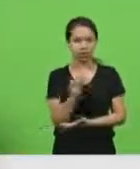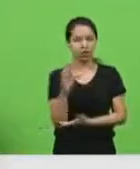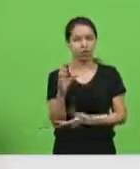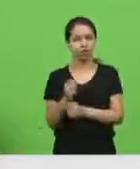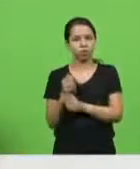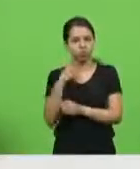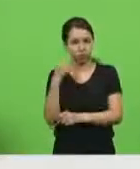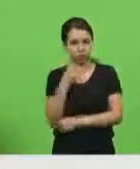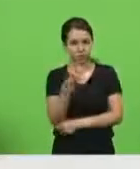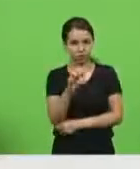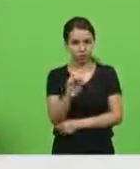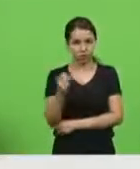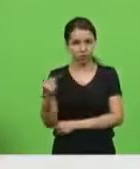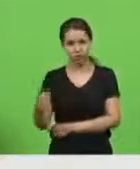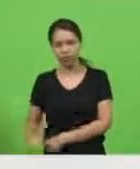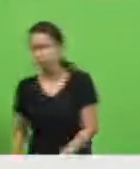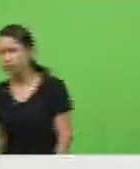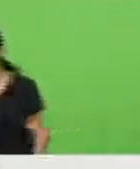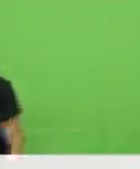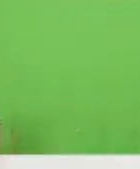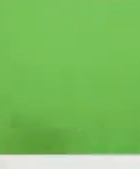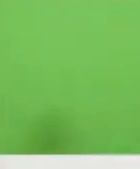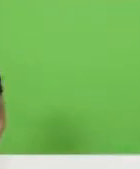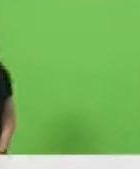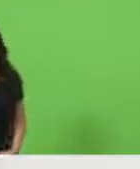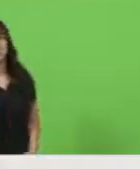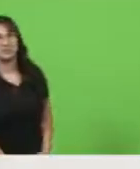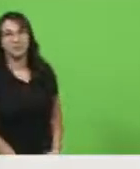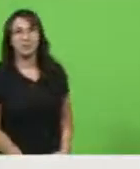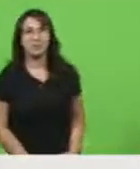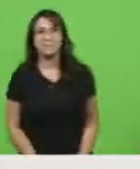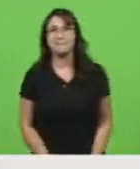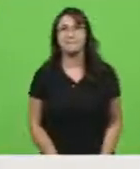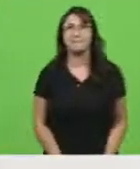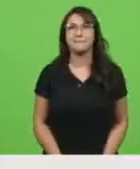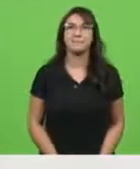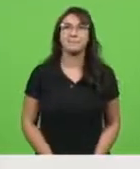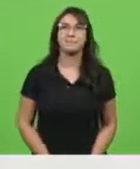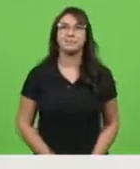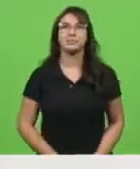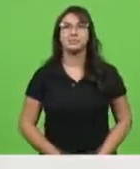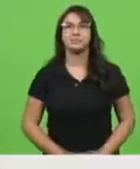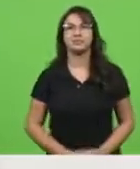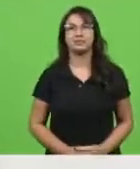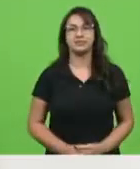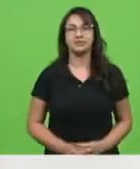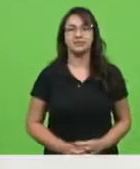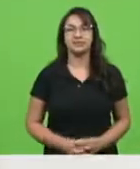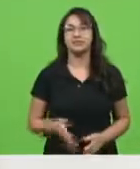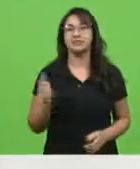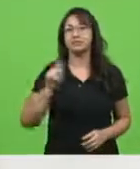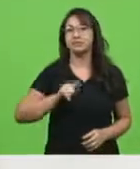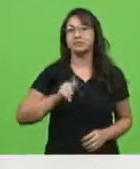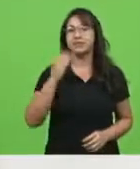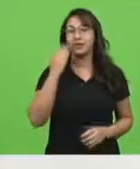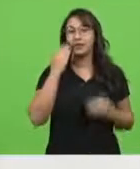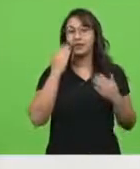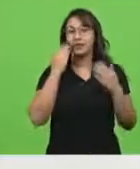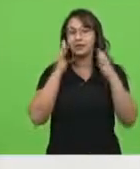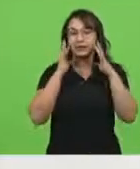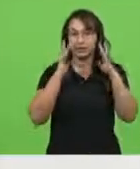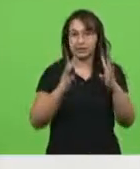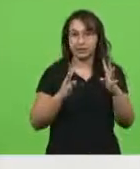308 deputados, a favor para sua aprovação, bem como seus destaques. Chamo a atenção que a sessão terminou a